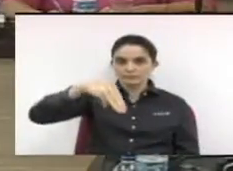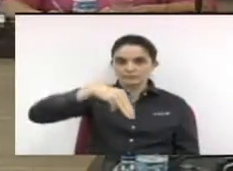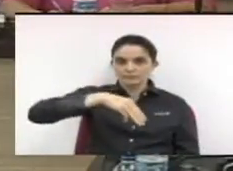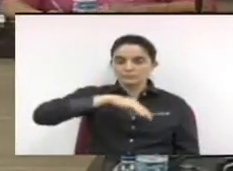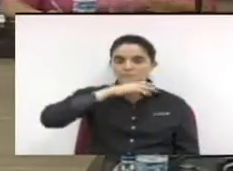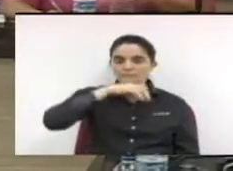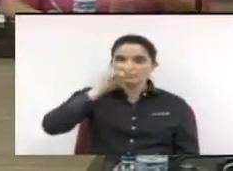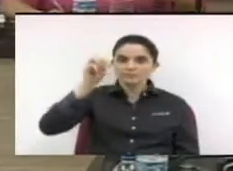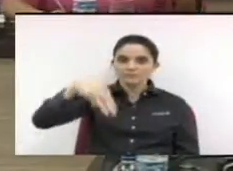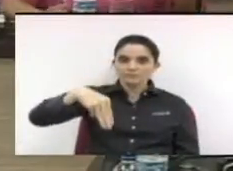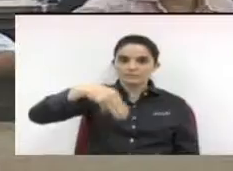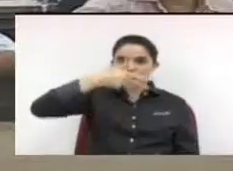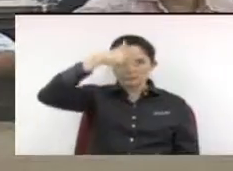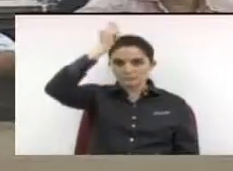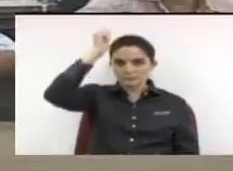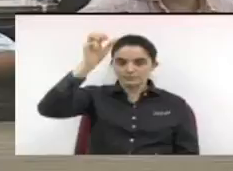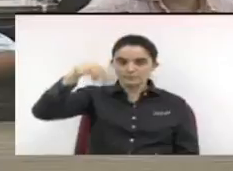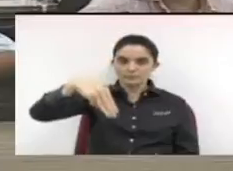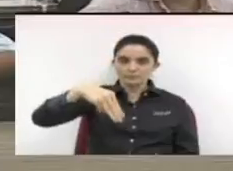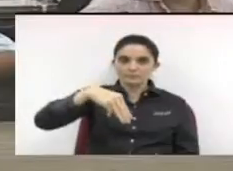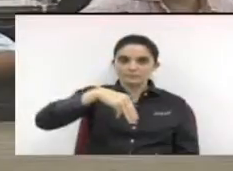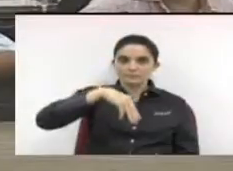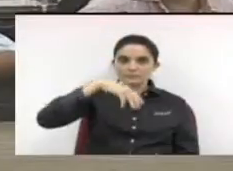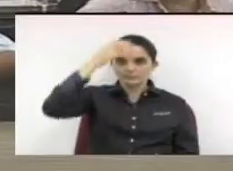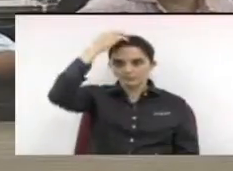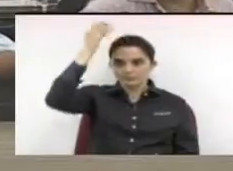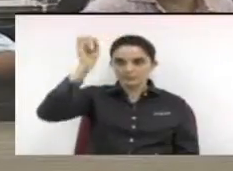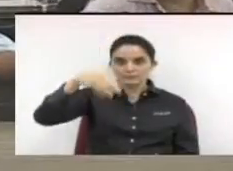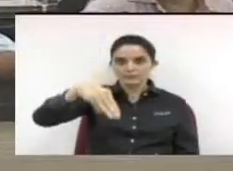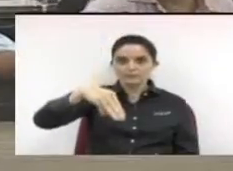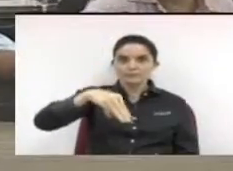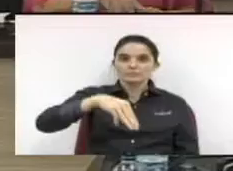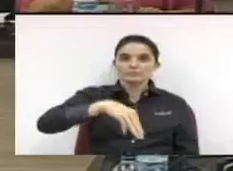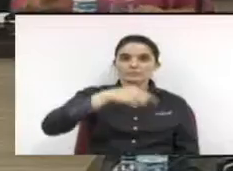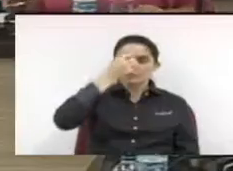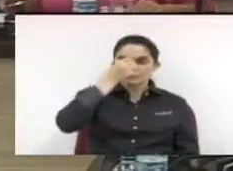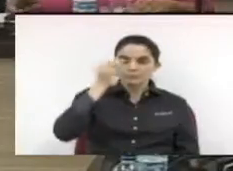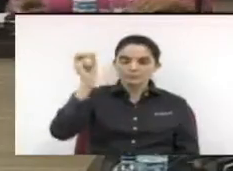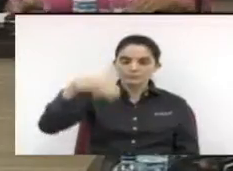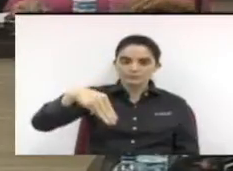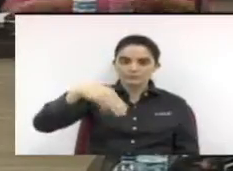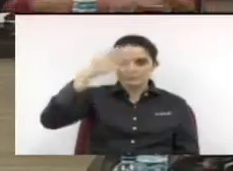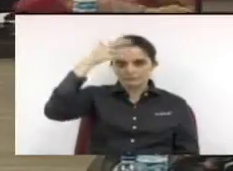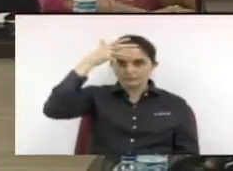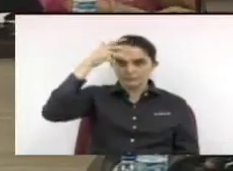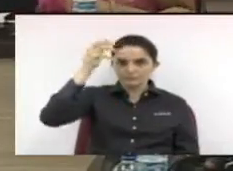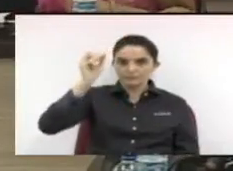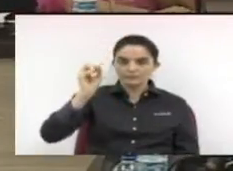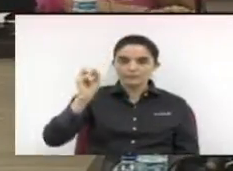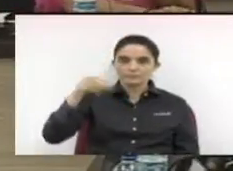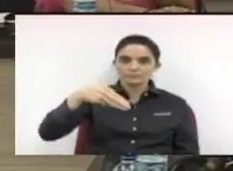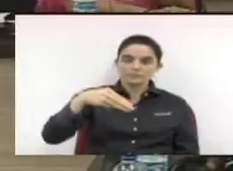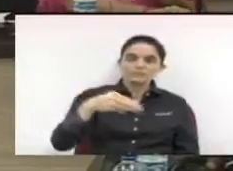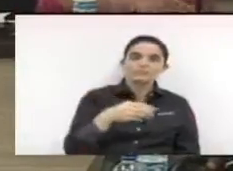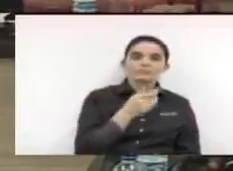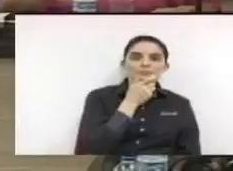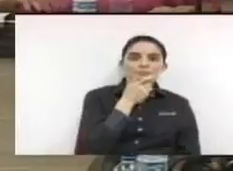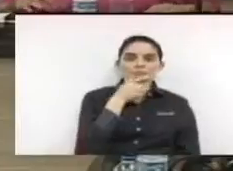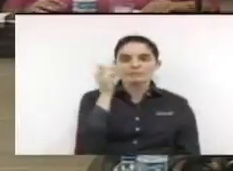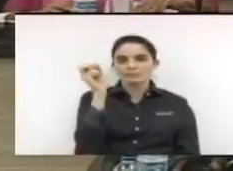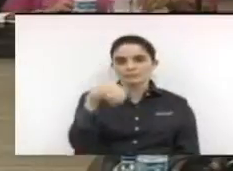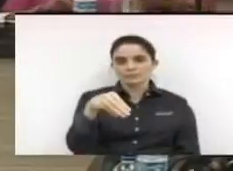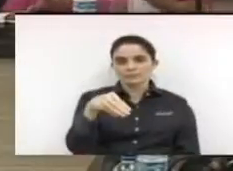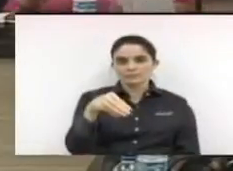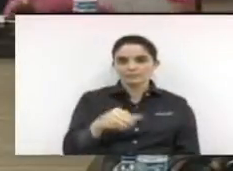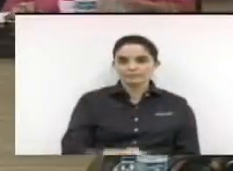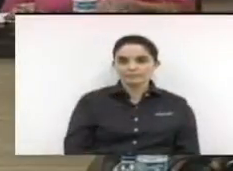Sim. André Henrique da Silva. Sim. Toninho Franco. Sim. Darcy Rey. Sim. Edivaldo Soares Antunes. Sim. Erika Tanque. Sim, excelência.